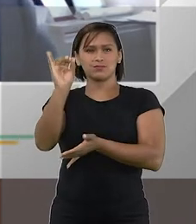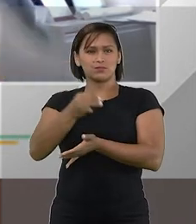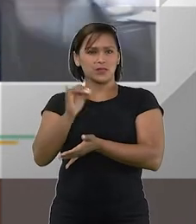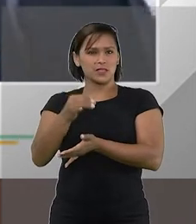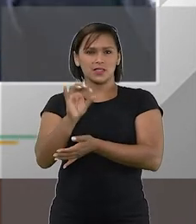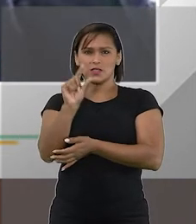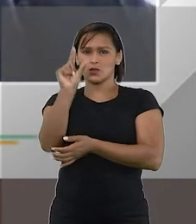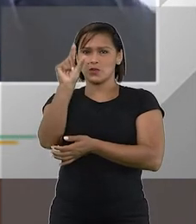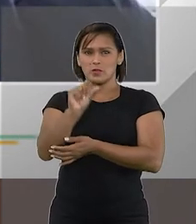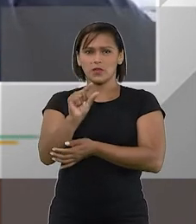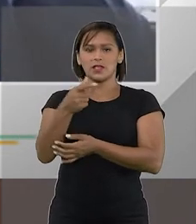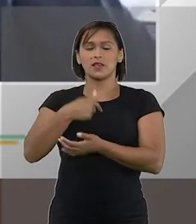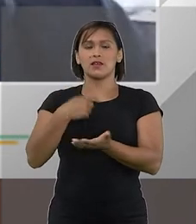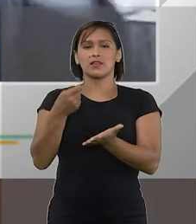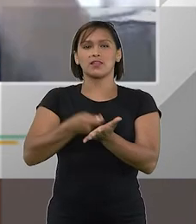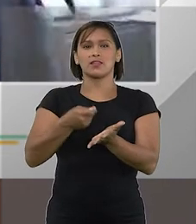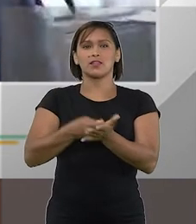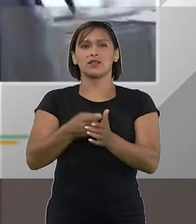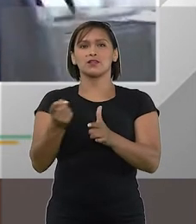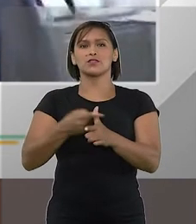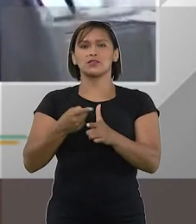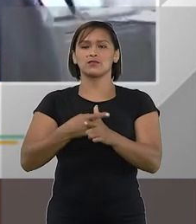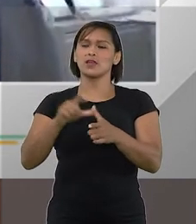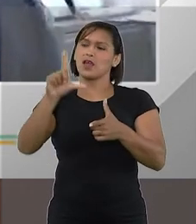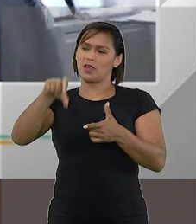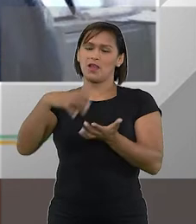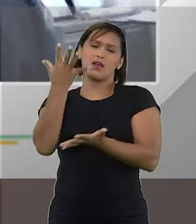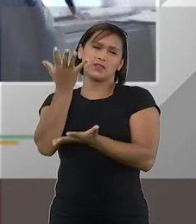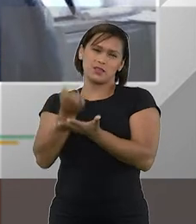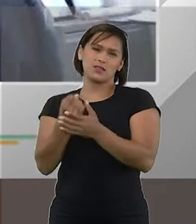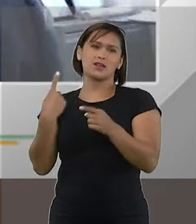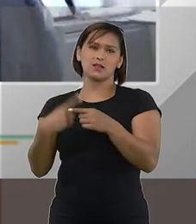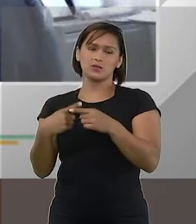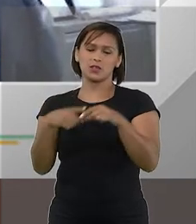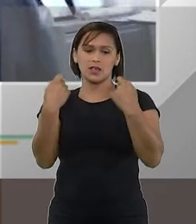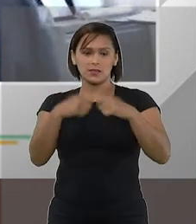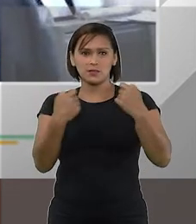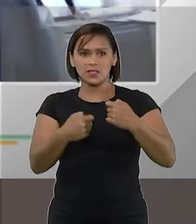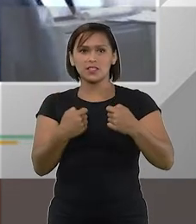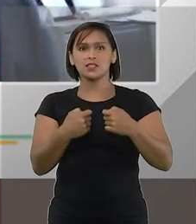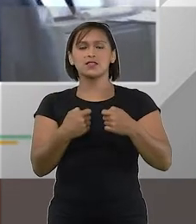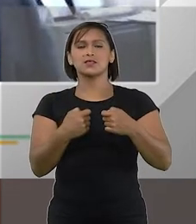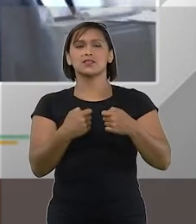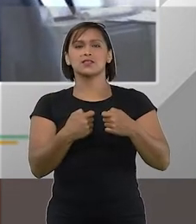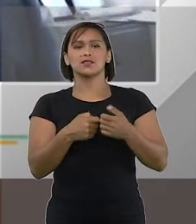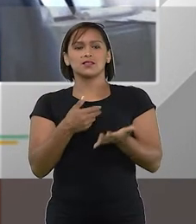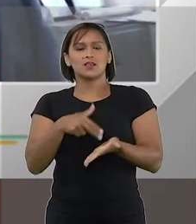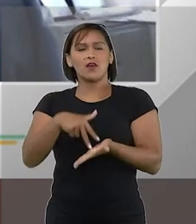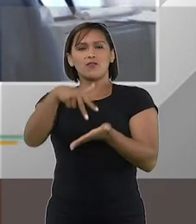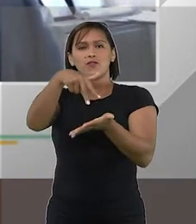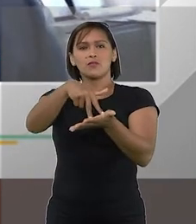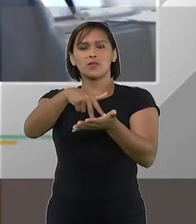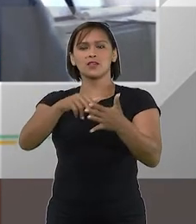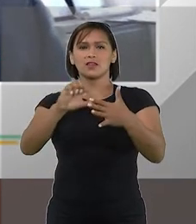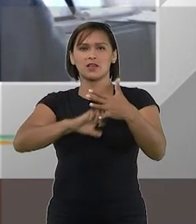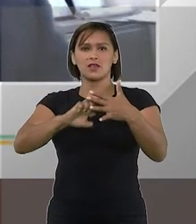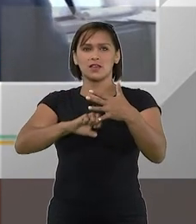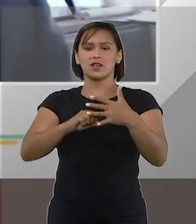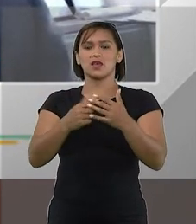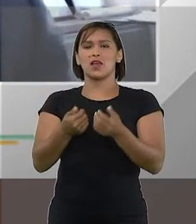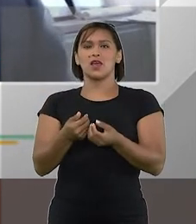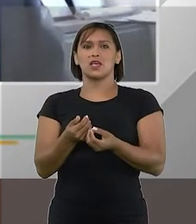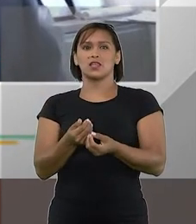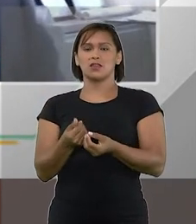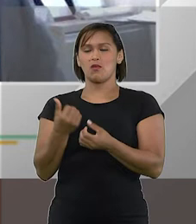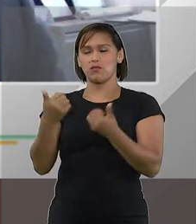muito pequeno da sua dívida, e os credores aceitavam, porque eles tinham que aceitar entre o muito ruim e